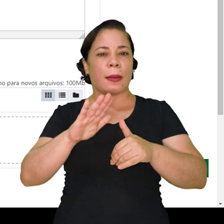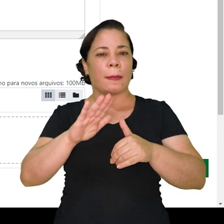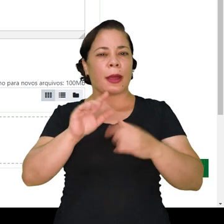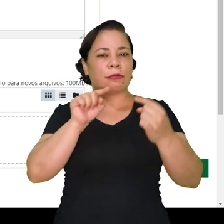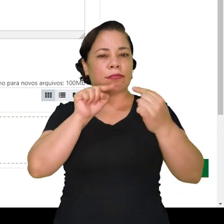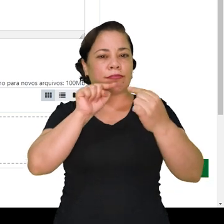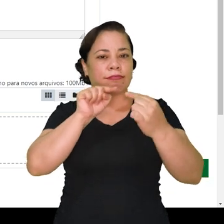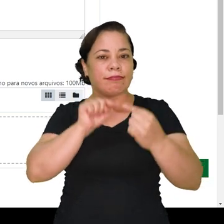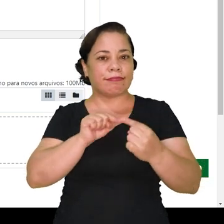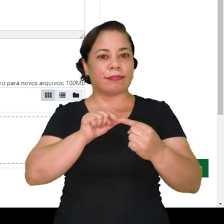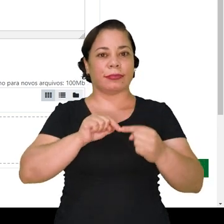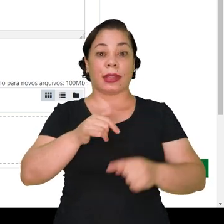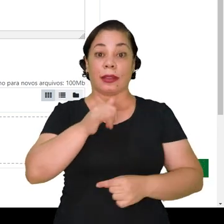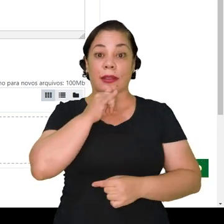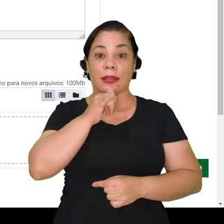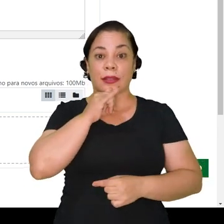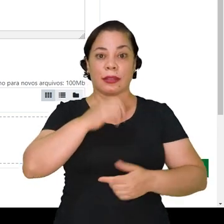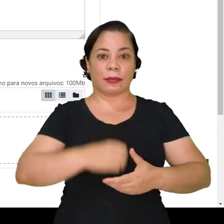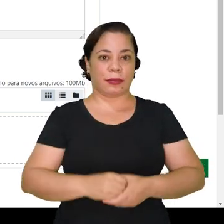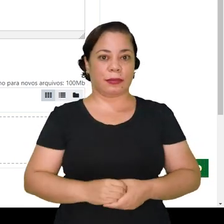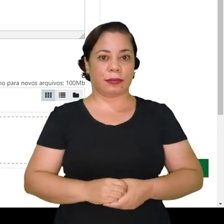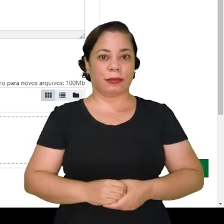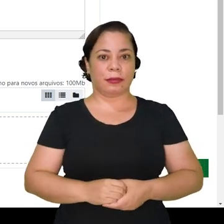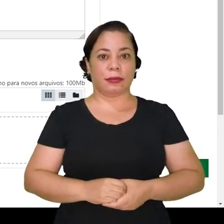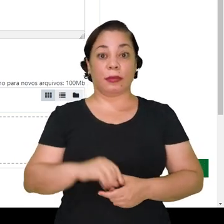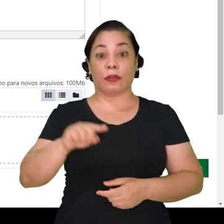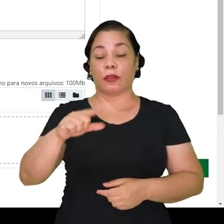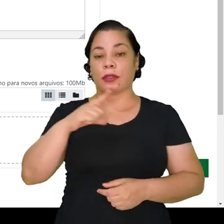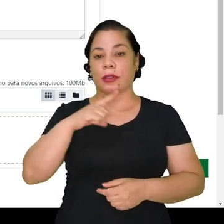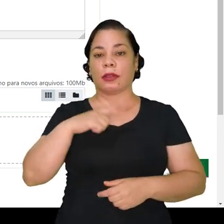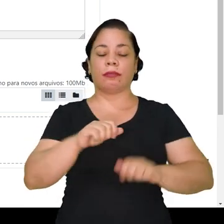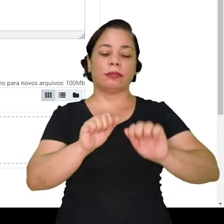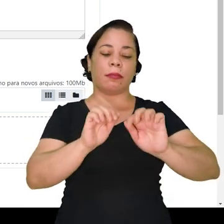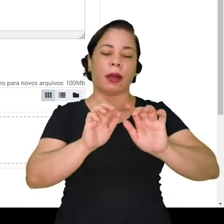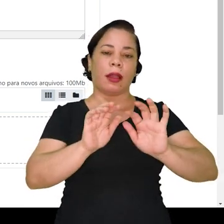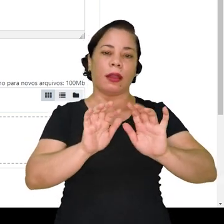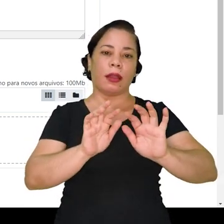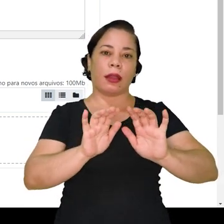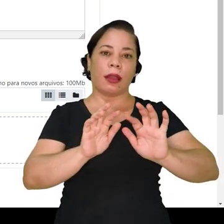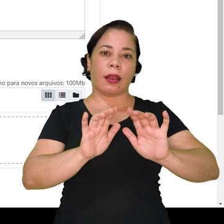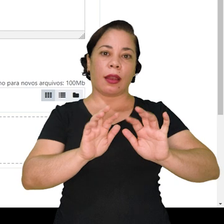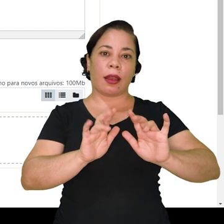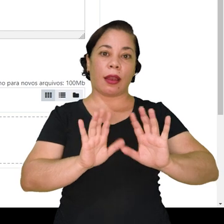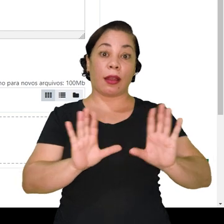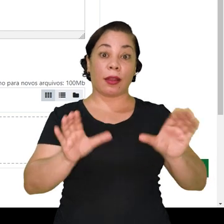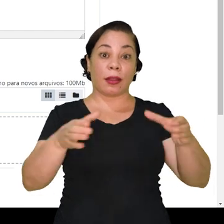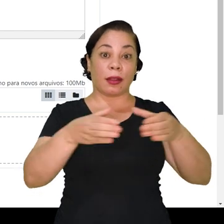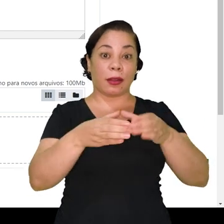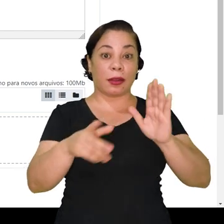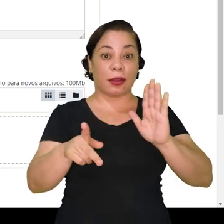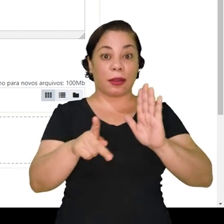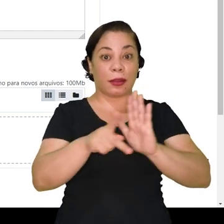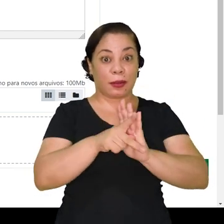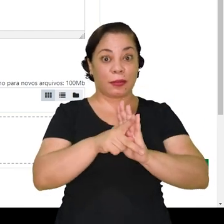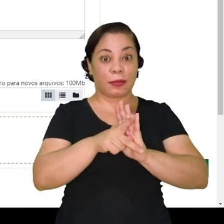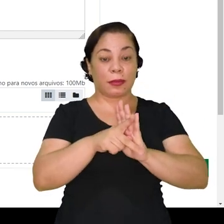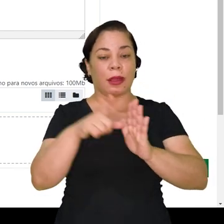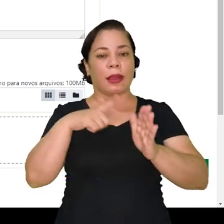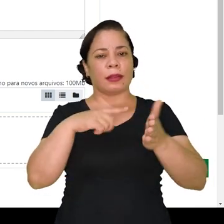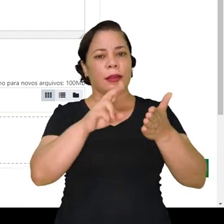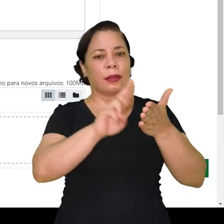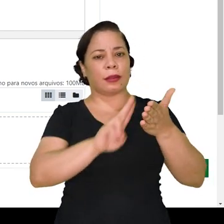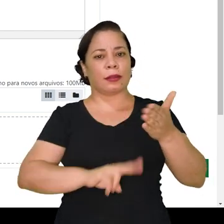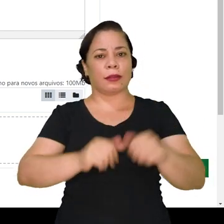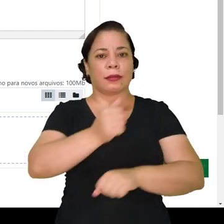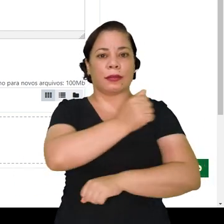mais personalizada. Então, por exemplo, quando você estiver escrevendo uma mensagem coletiva, para que saia o